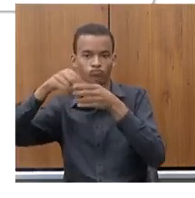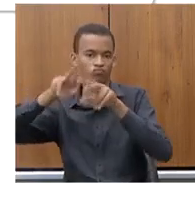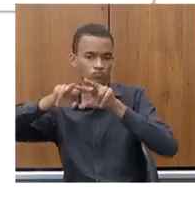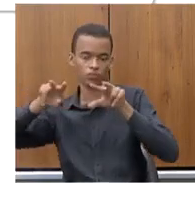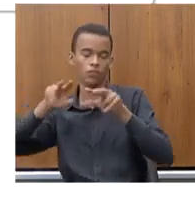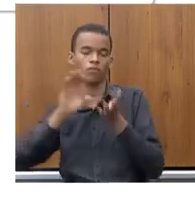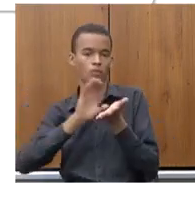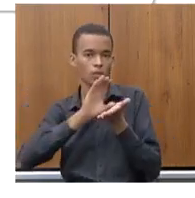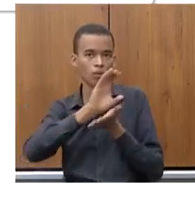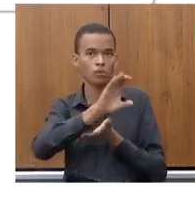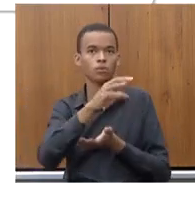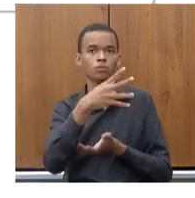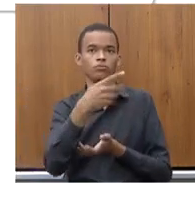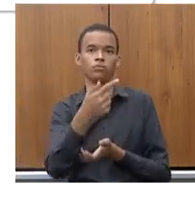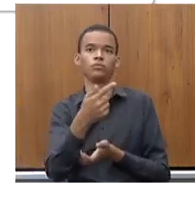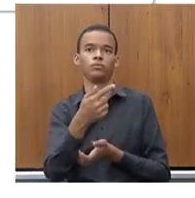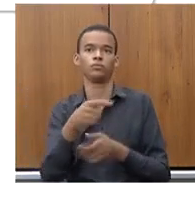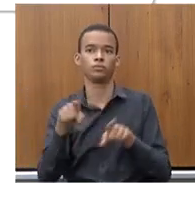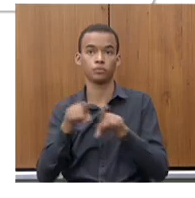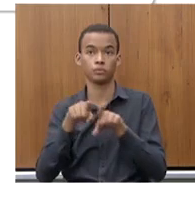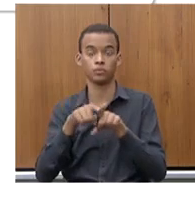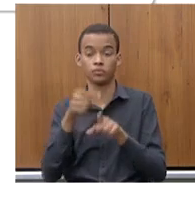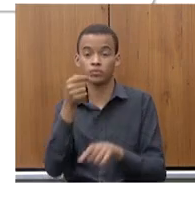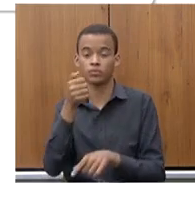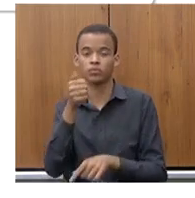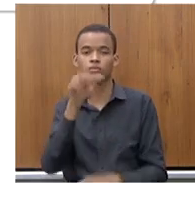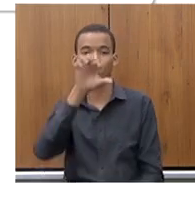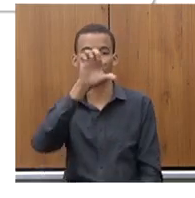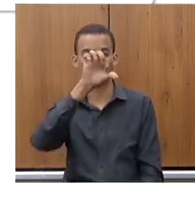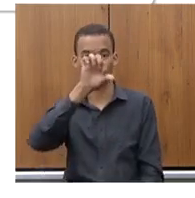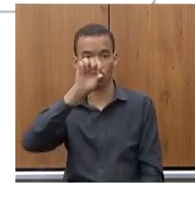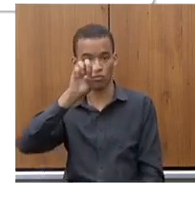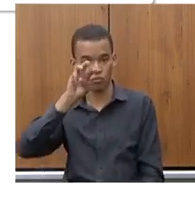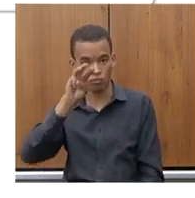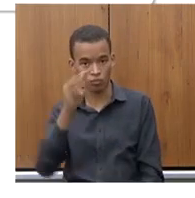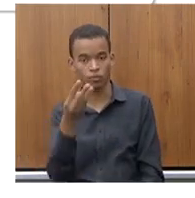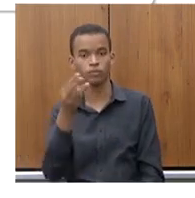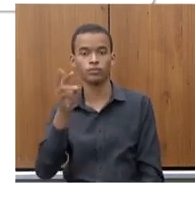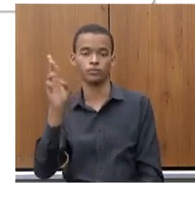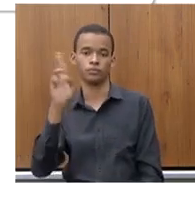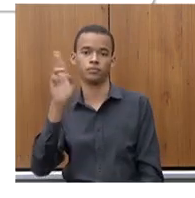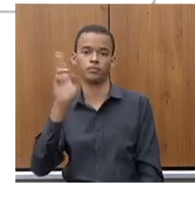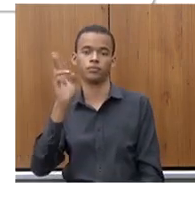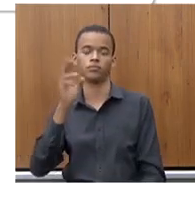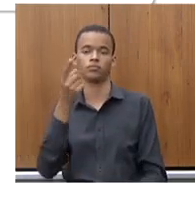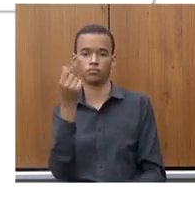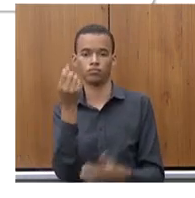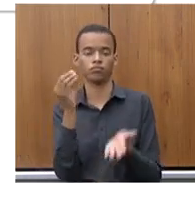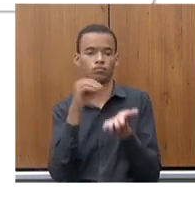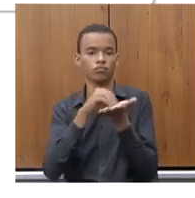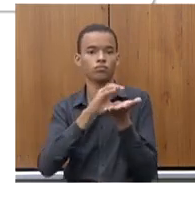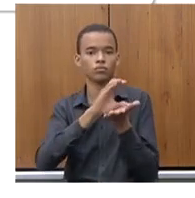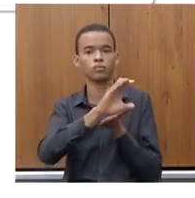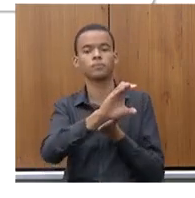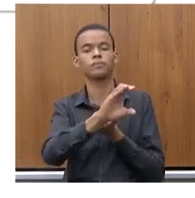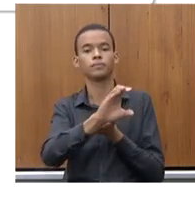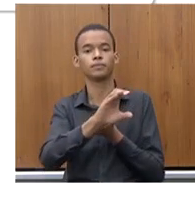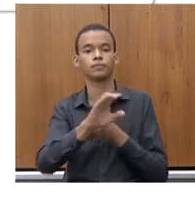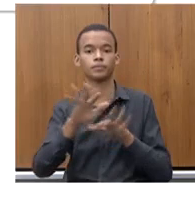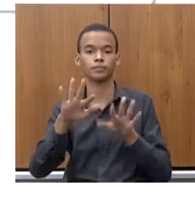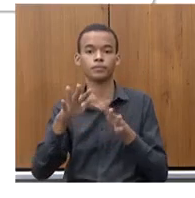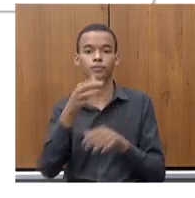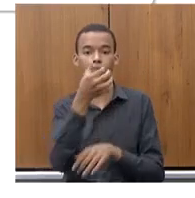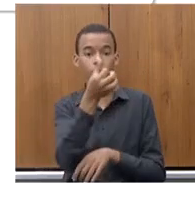e aí quase 9 milhões investidos em segurança hídrica no total quase 65 mil itens